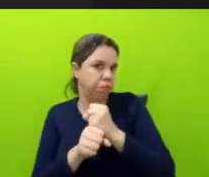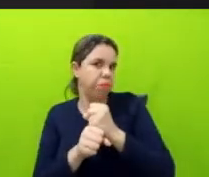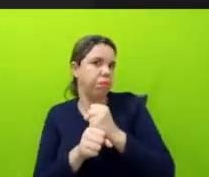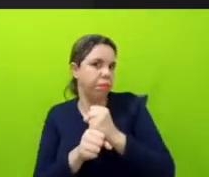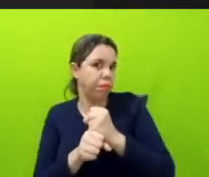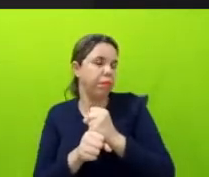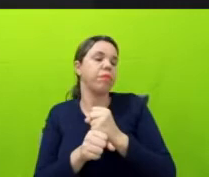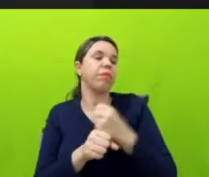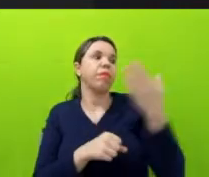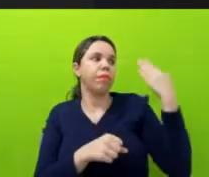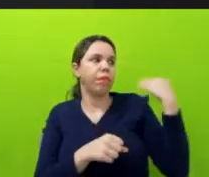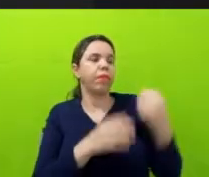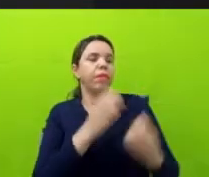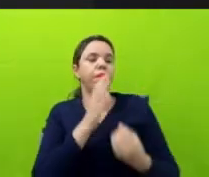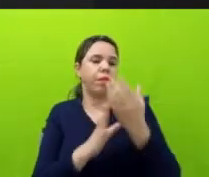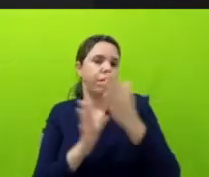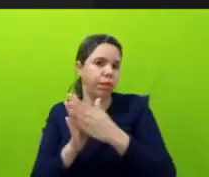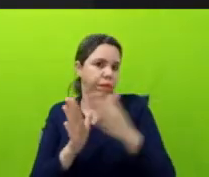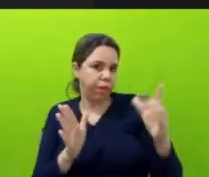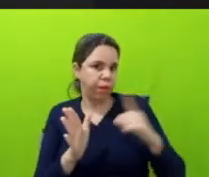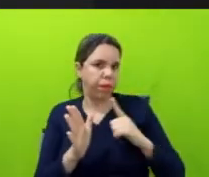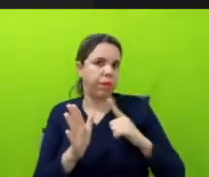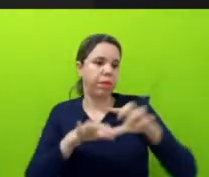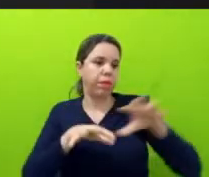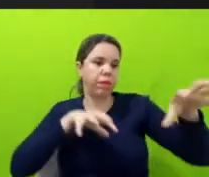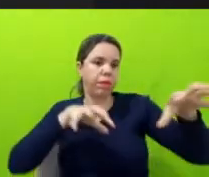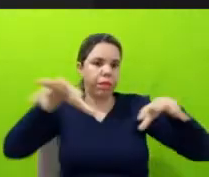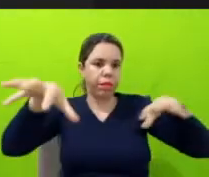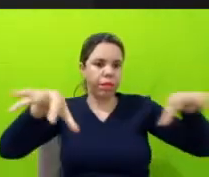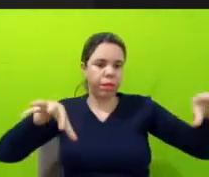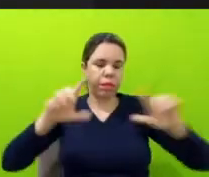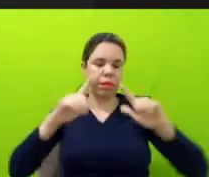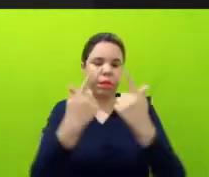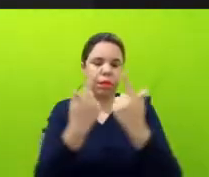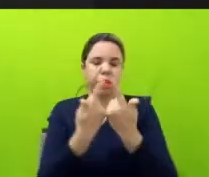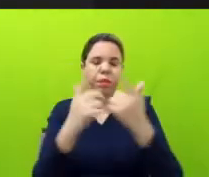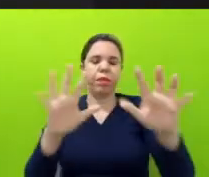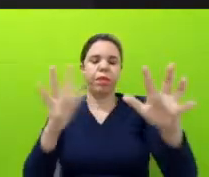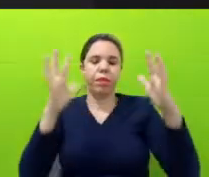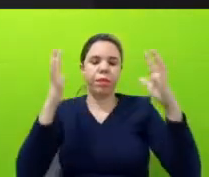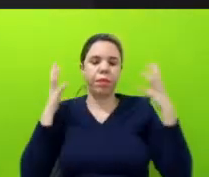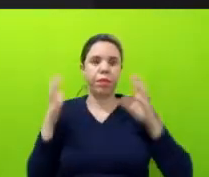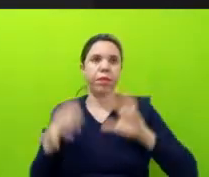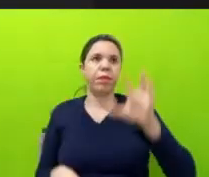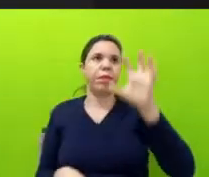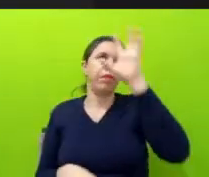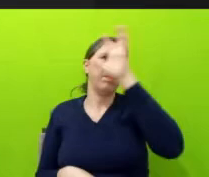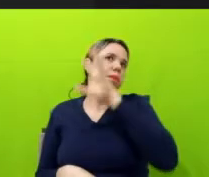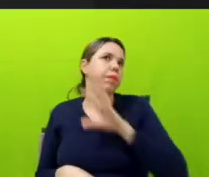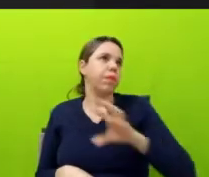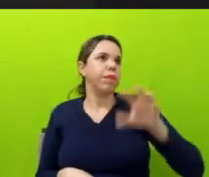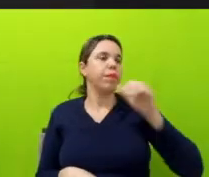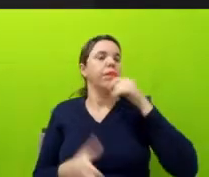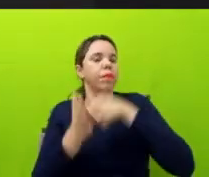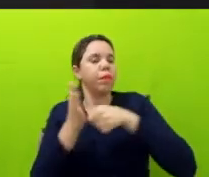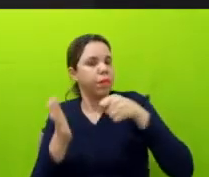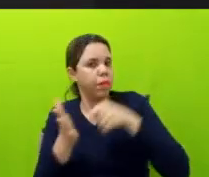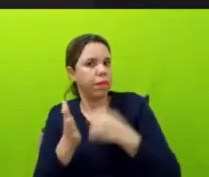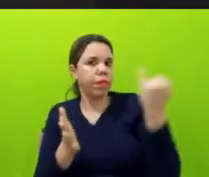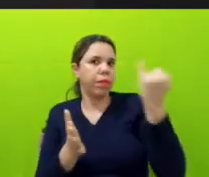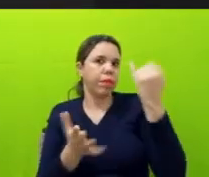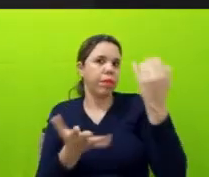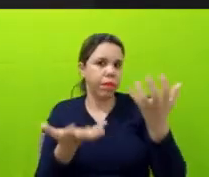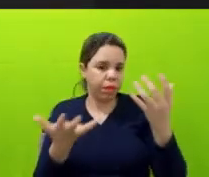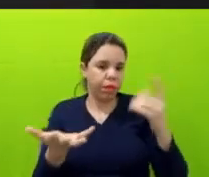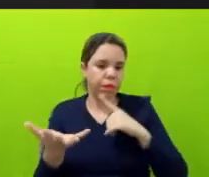descentralização da gestão florestal para os estados, né, essa pauta entrou como importante, porque a gente queria ter acesso a informações para poder